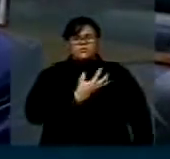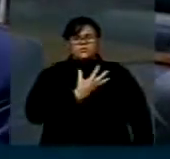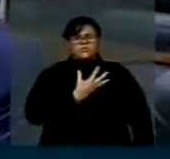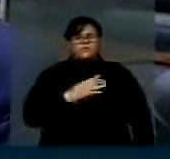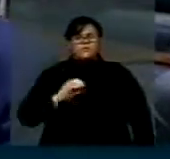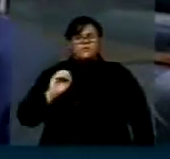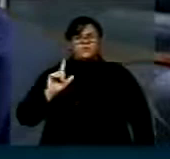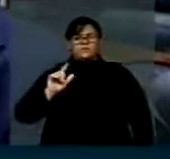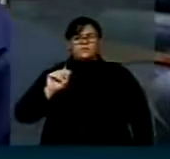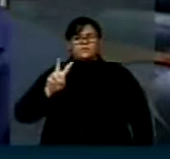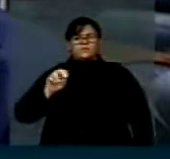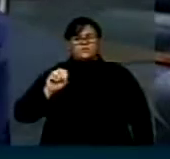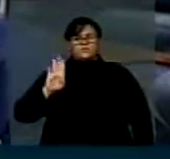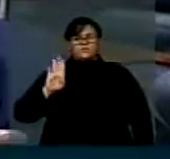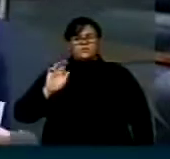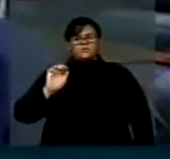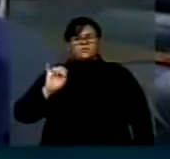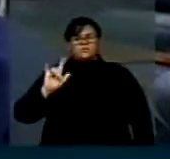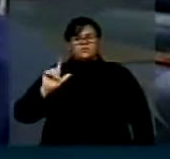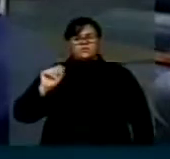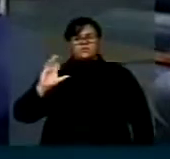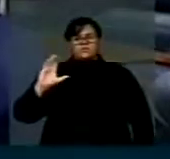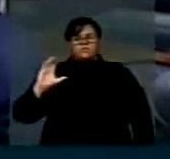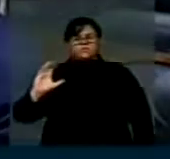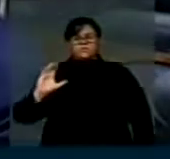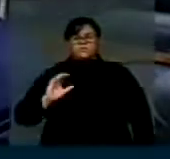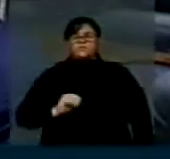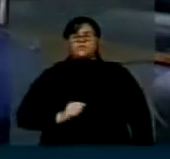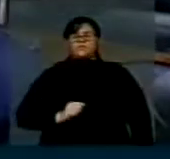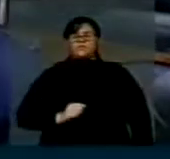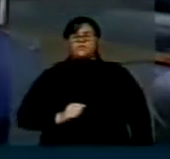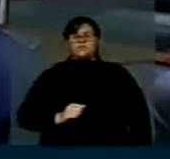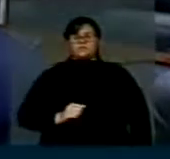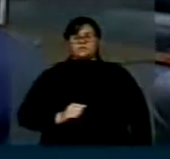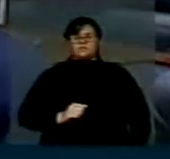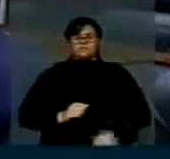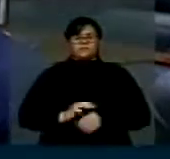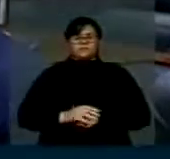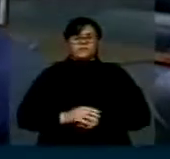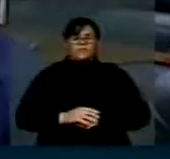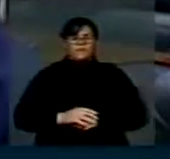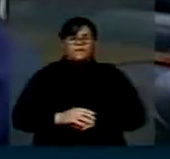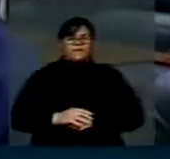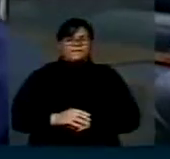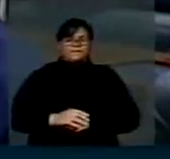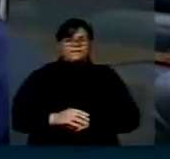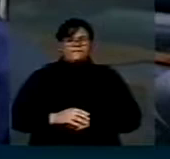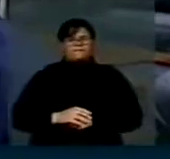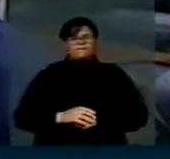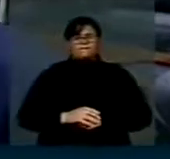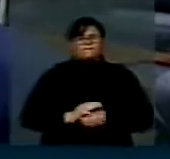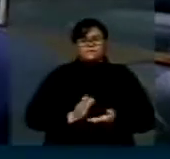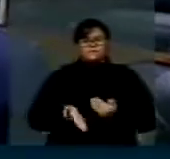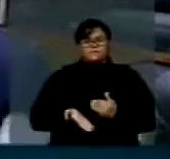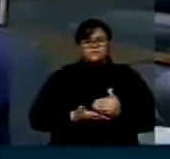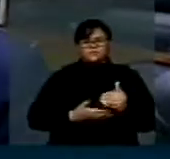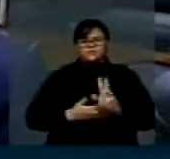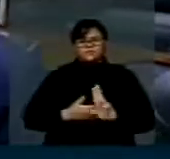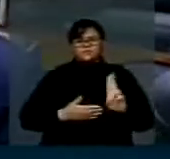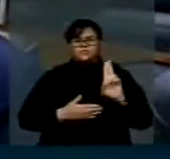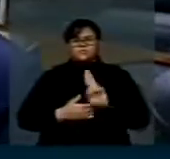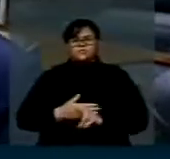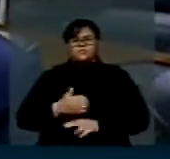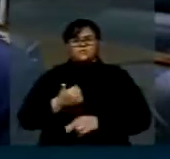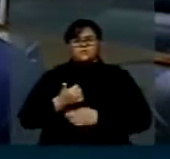Poema esse que foi adotado em 1906, quando